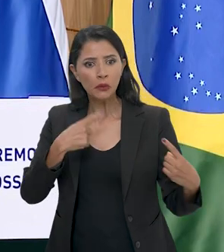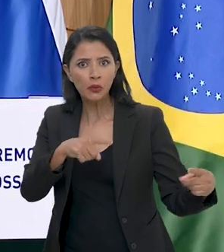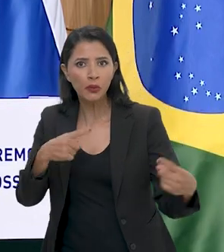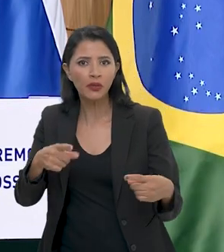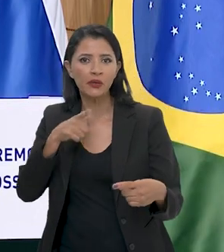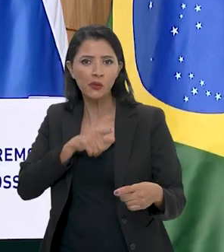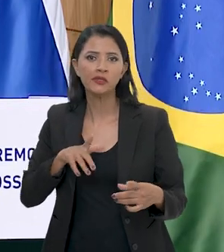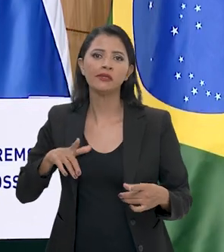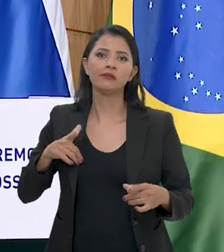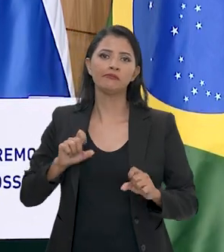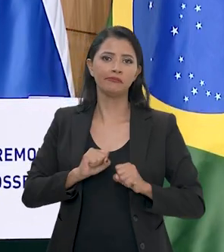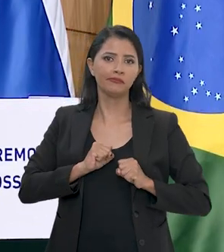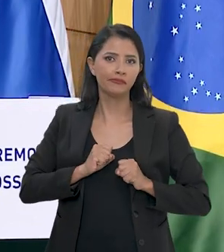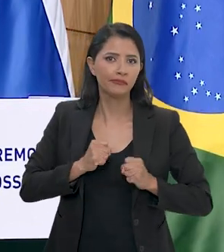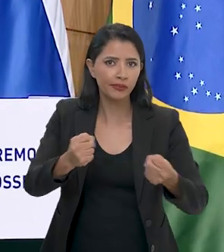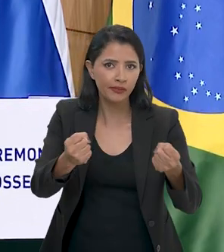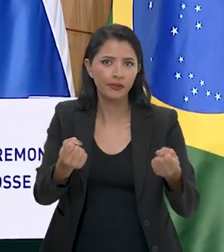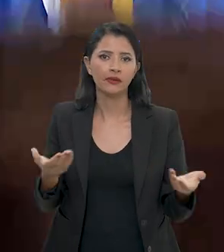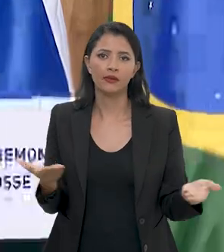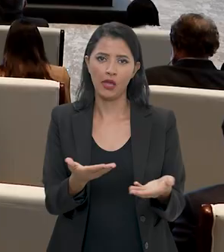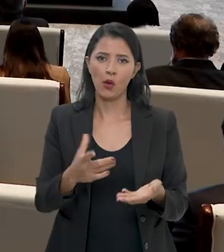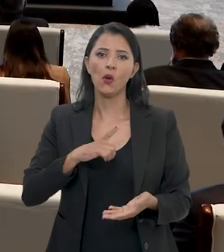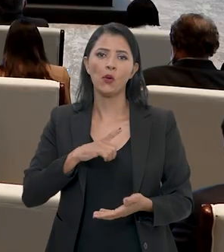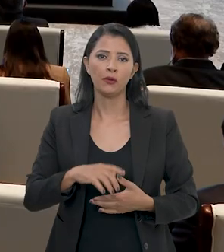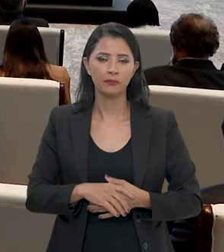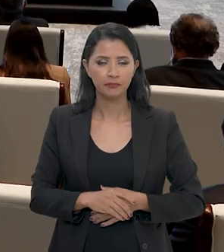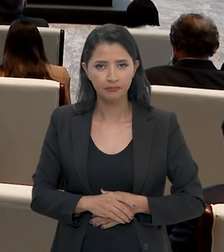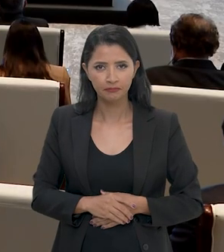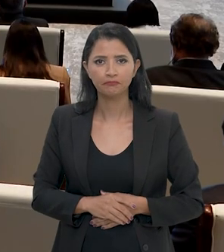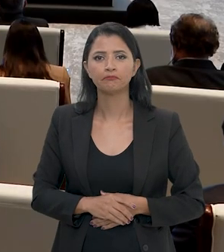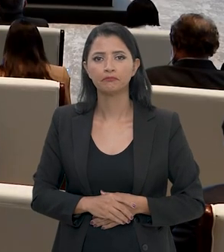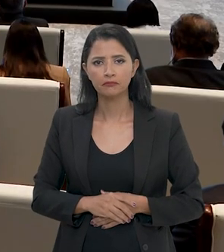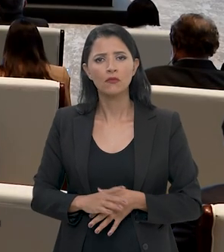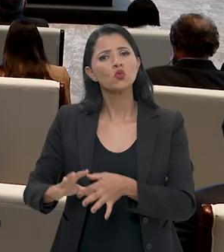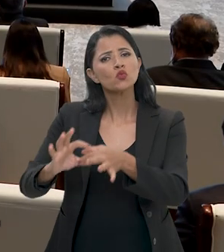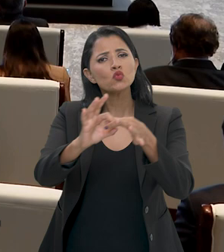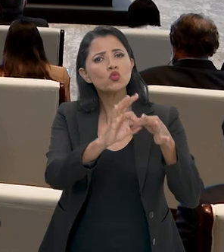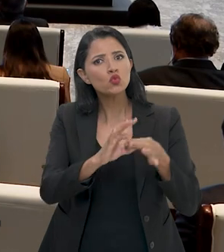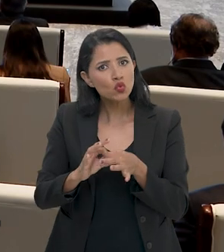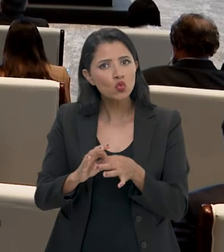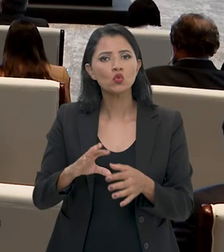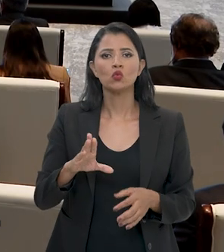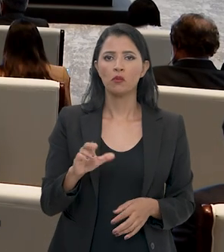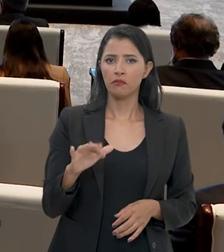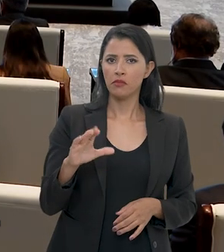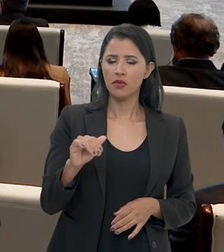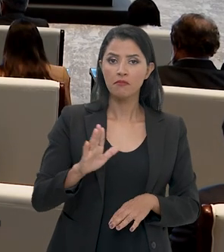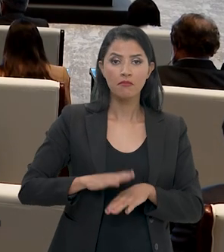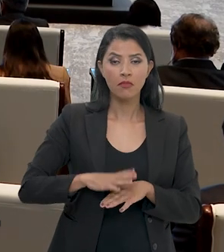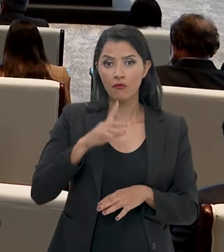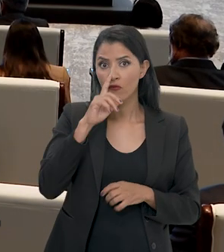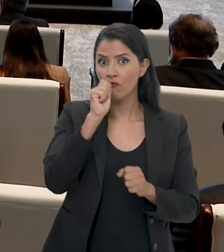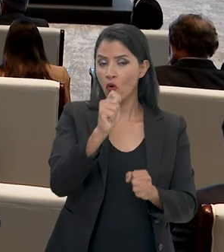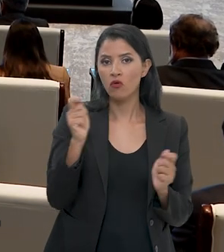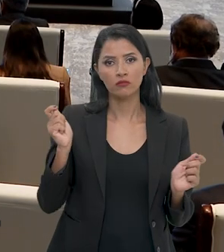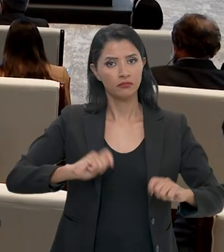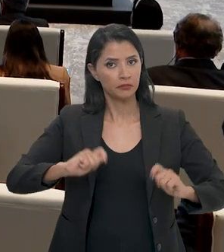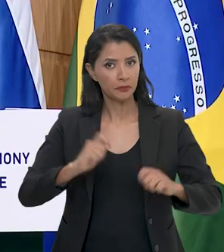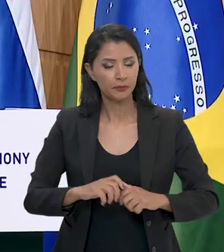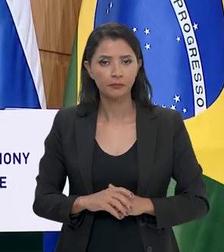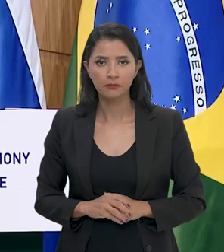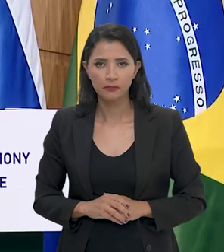encarar os maiores e mais urgentes desafios da atualidade. Juntos, os BRICS são mais fortes e